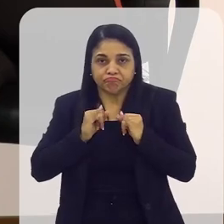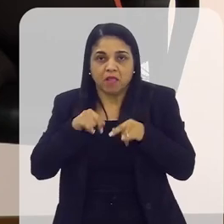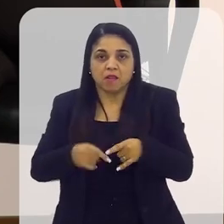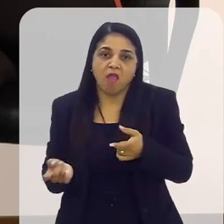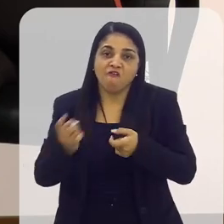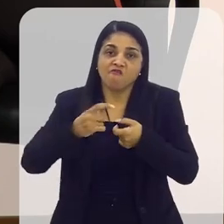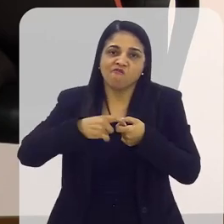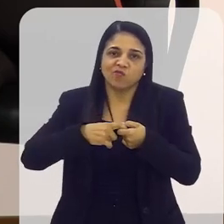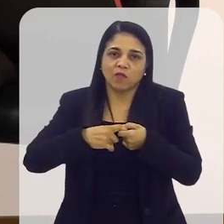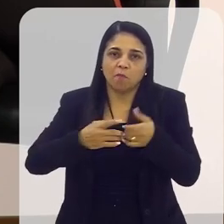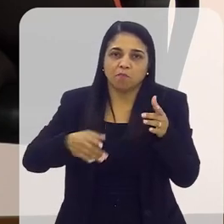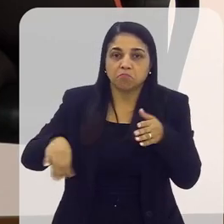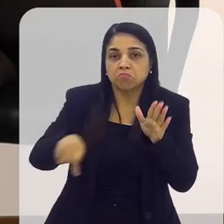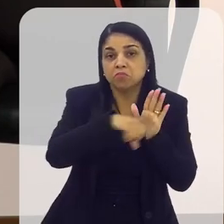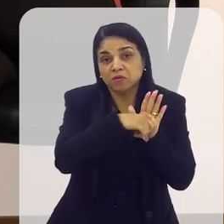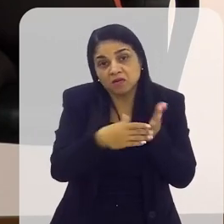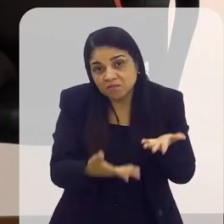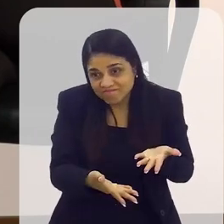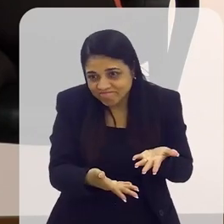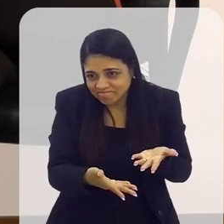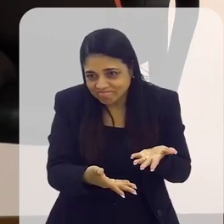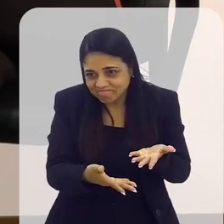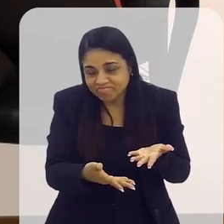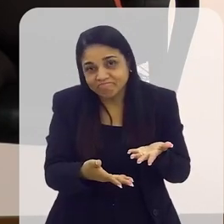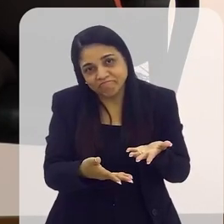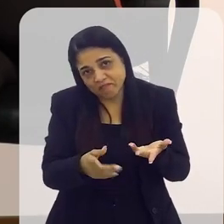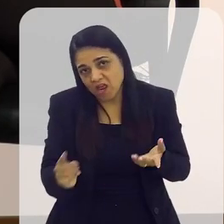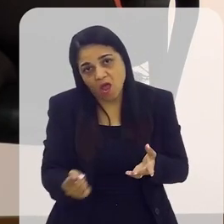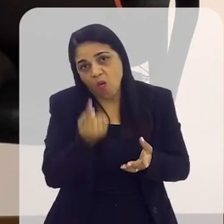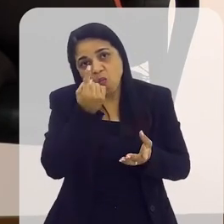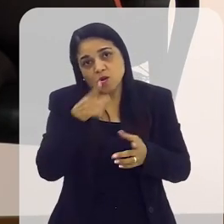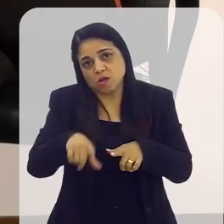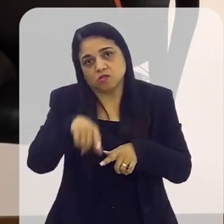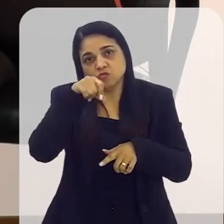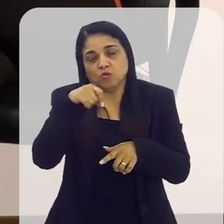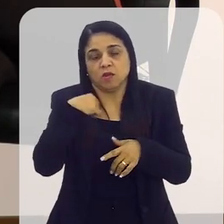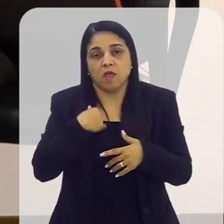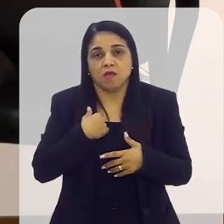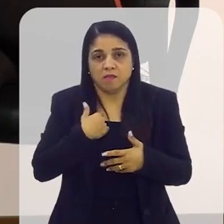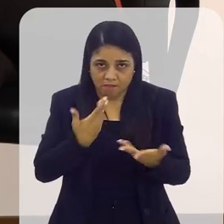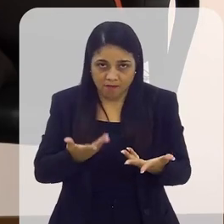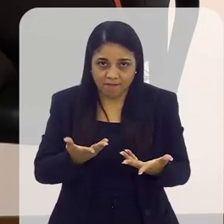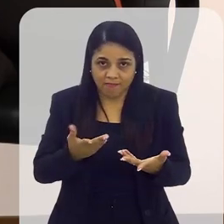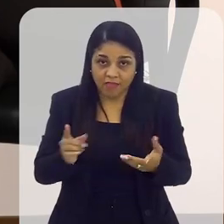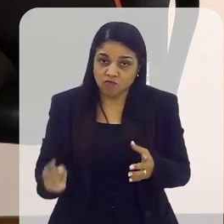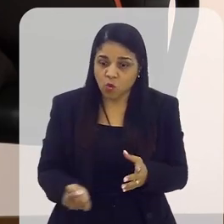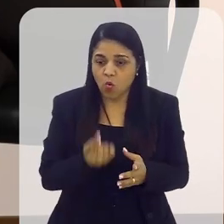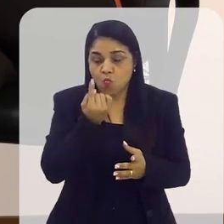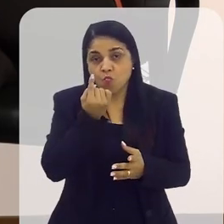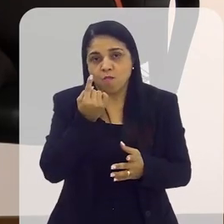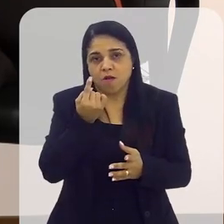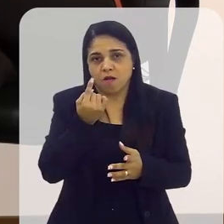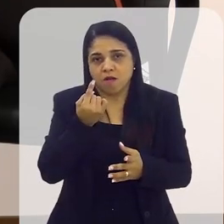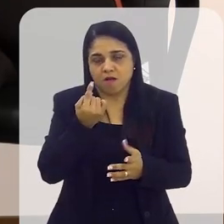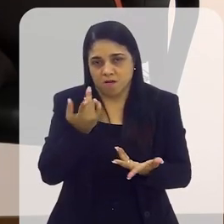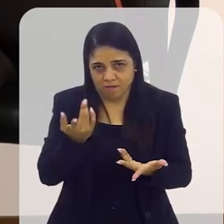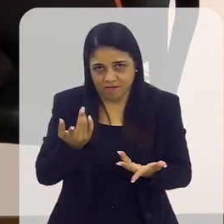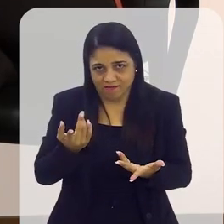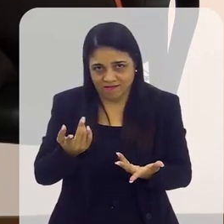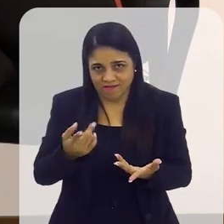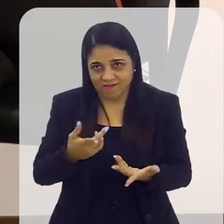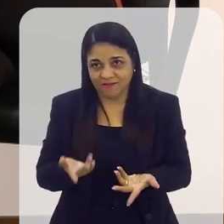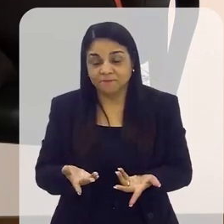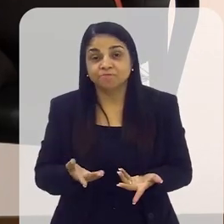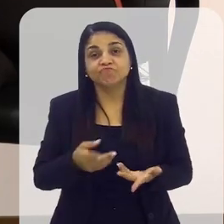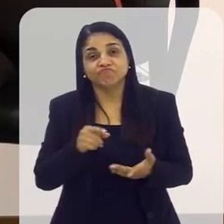aquela outra vida que, na opinião dele, seria a única saída. Acho não tem opção, não tem opção. Só ali ele é aceito. E eu queria